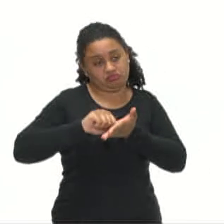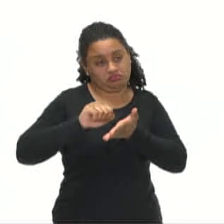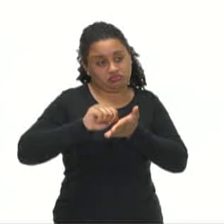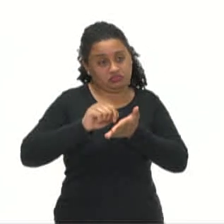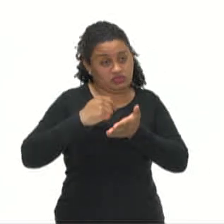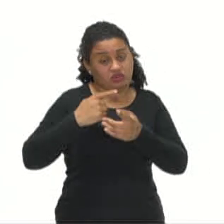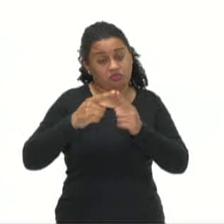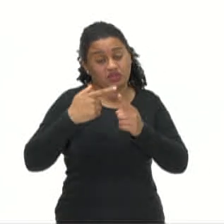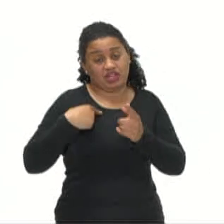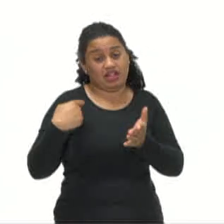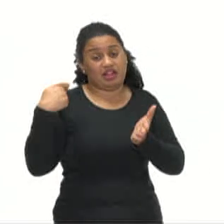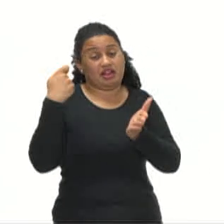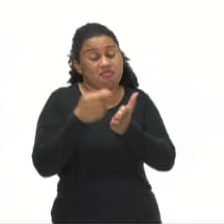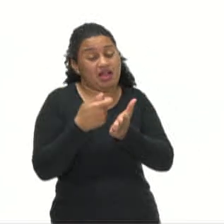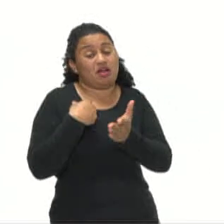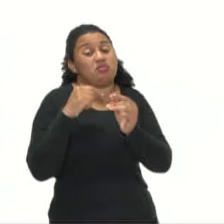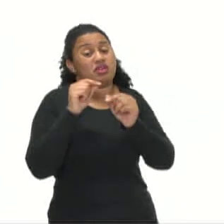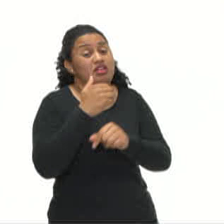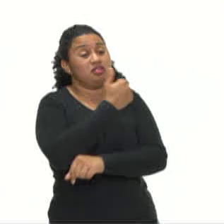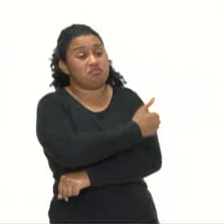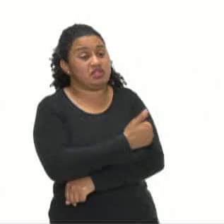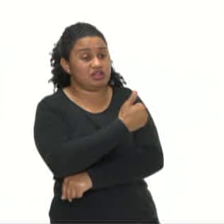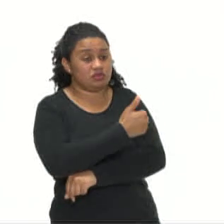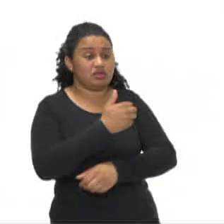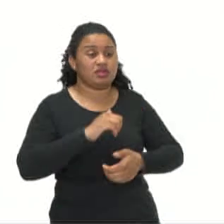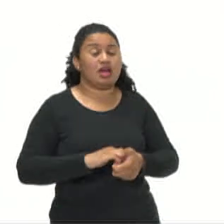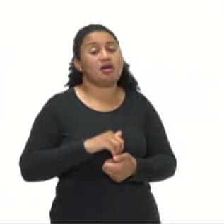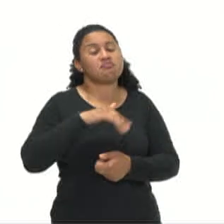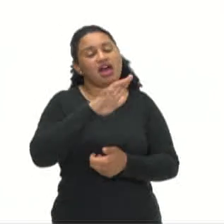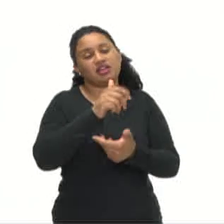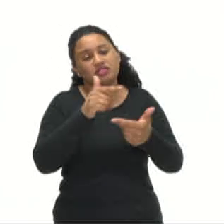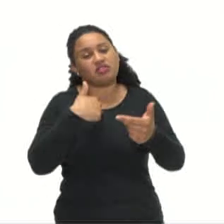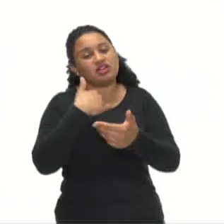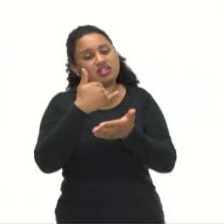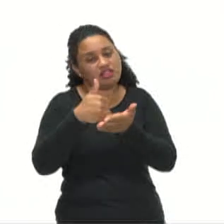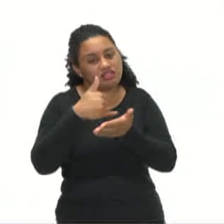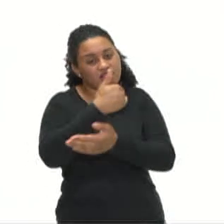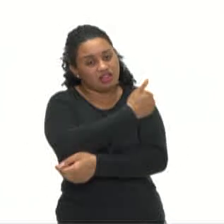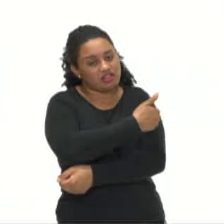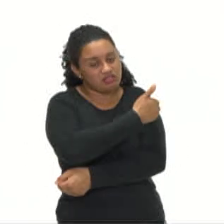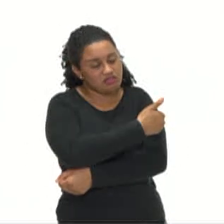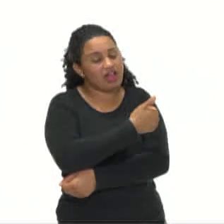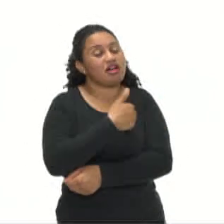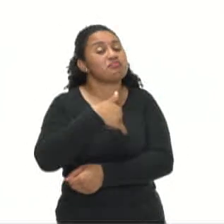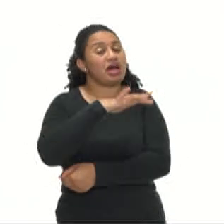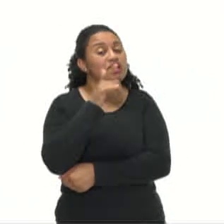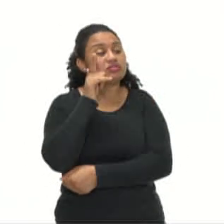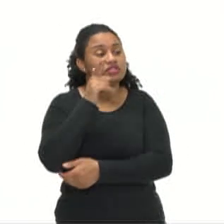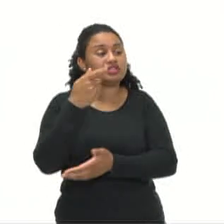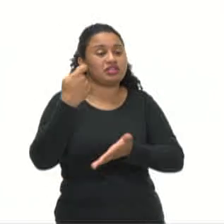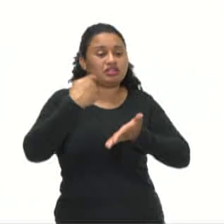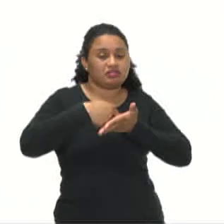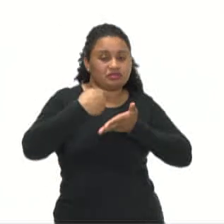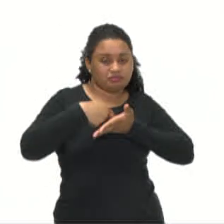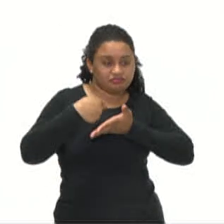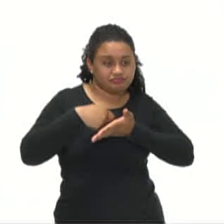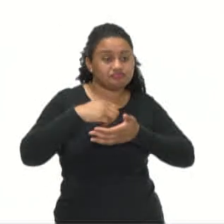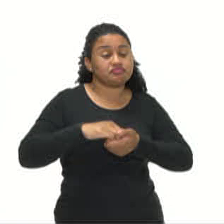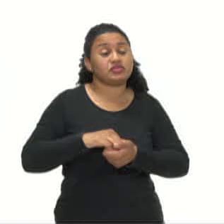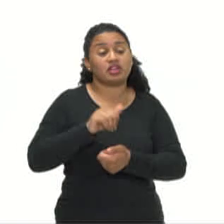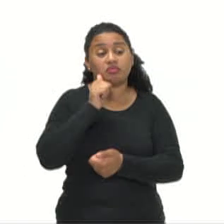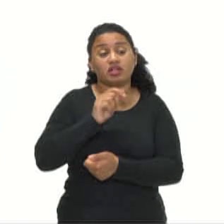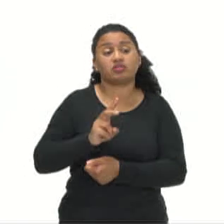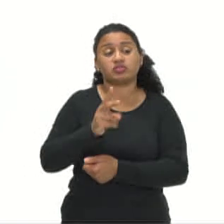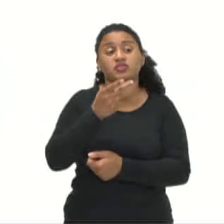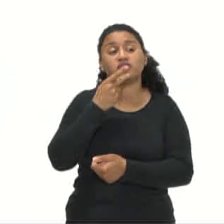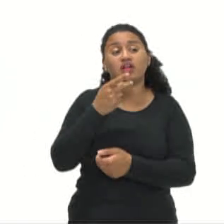pago para tatuar. E quanto mais coisas tatuasse, mais ganharia. Ela continuou falando.